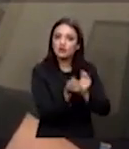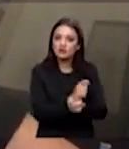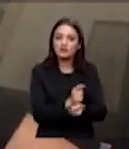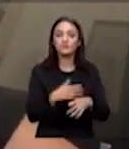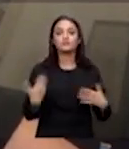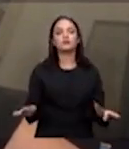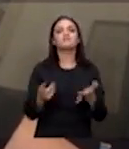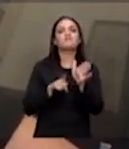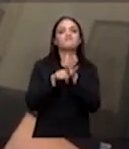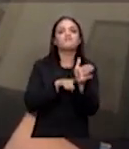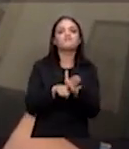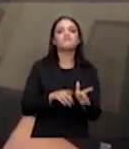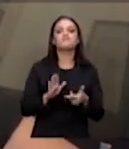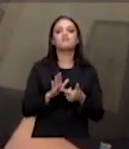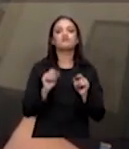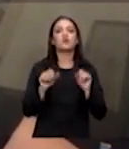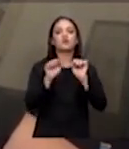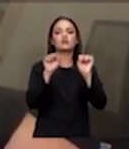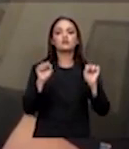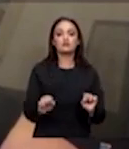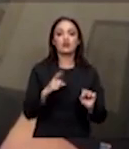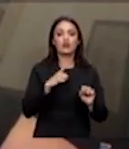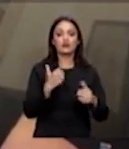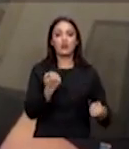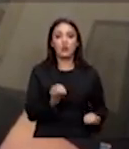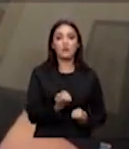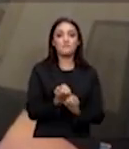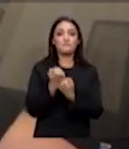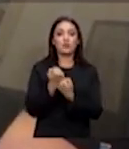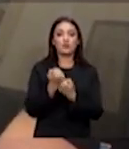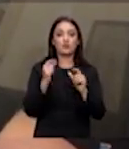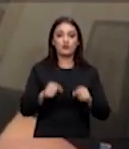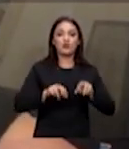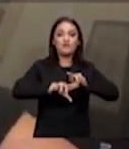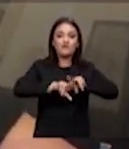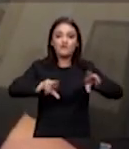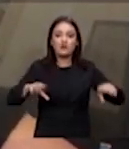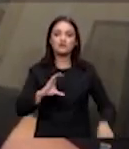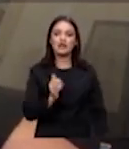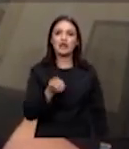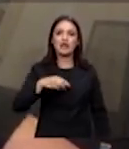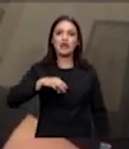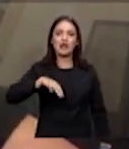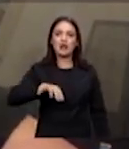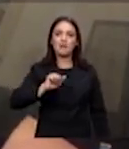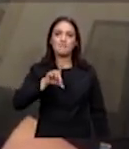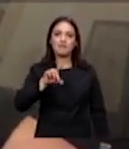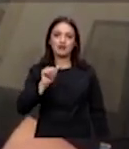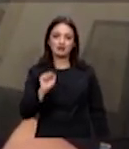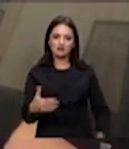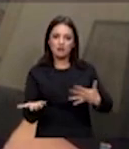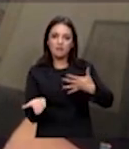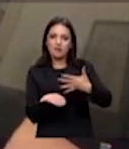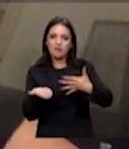recomenda é um sistema de suporte chamado multicamadas multiníveis que ele tem